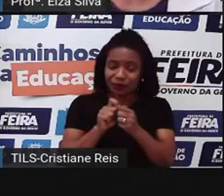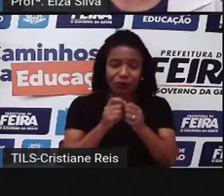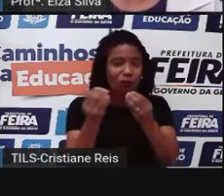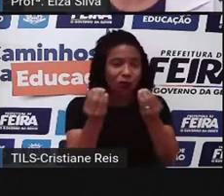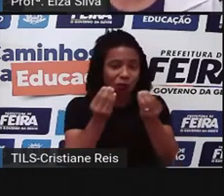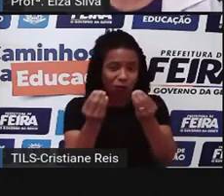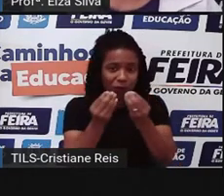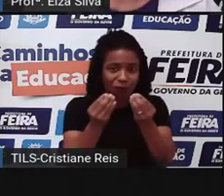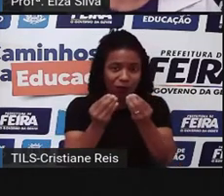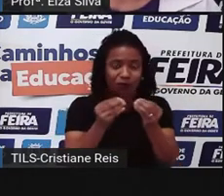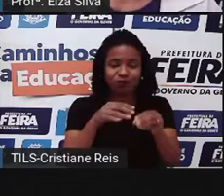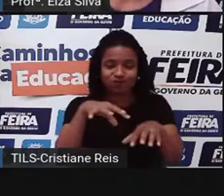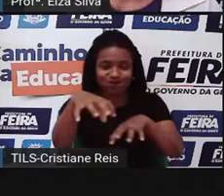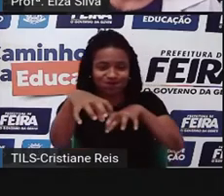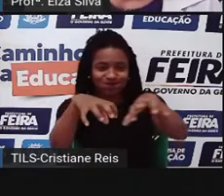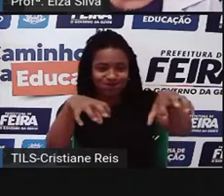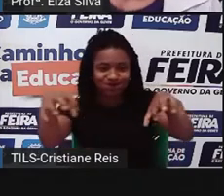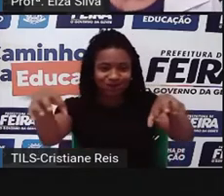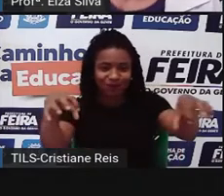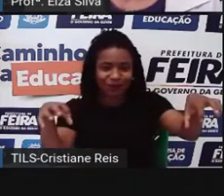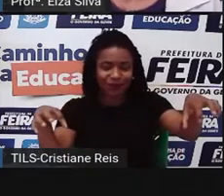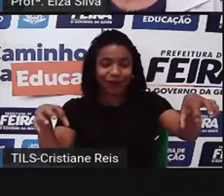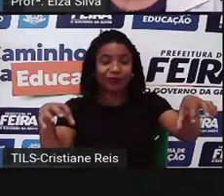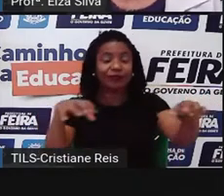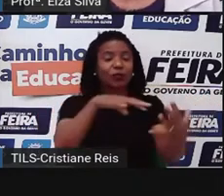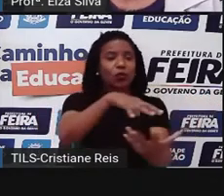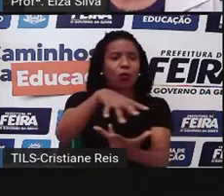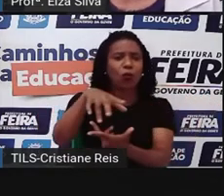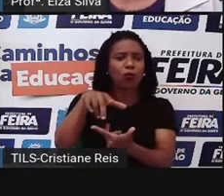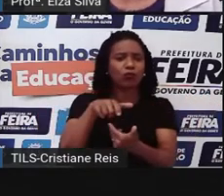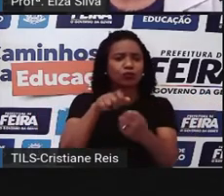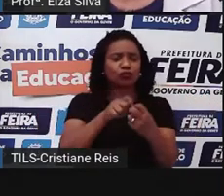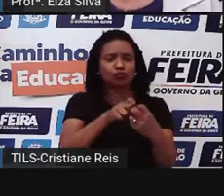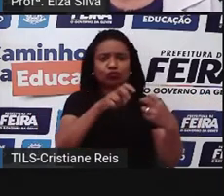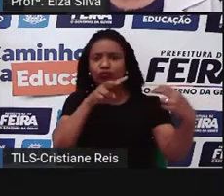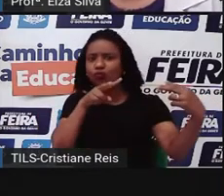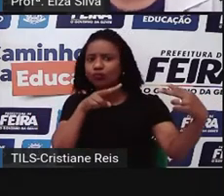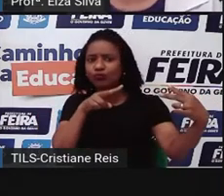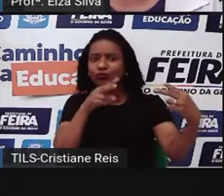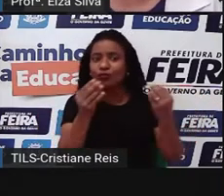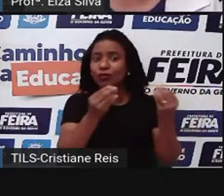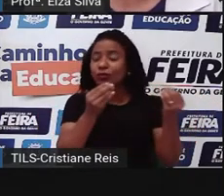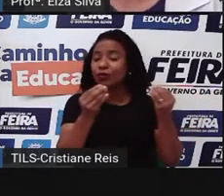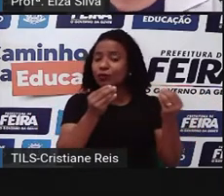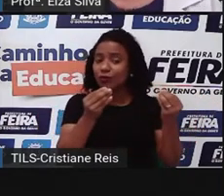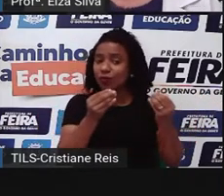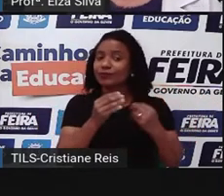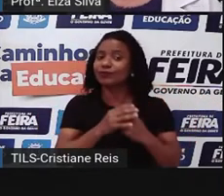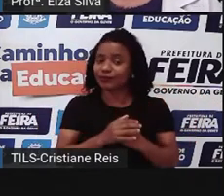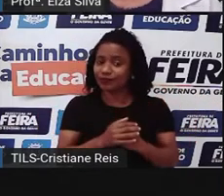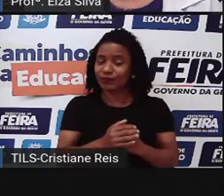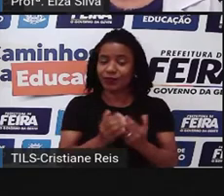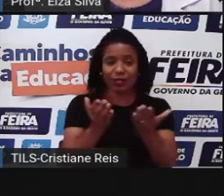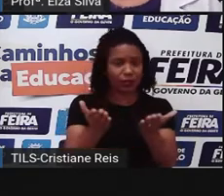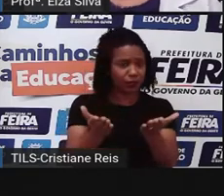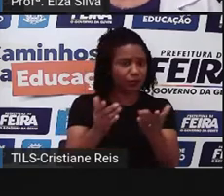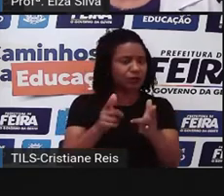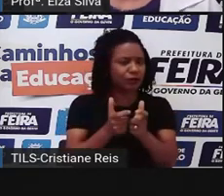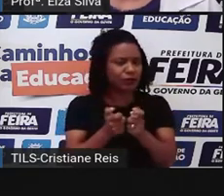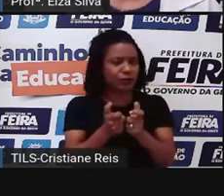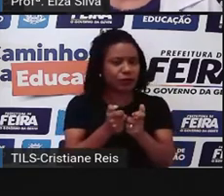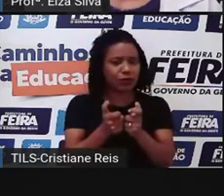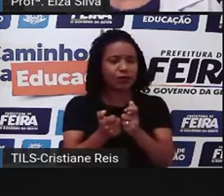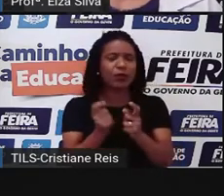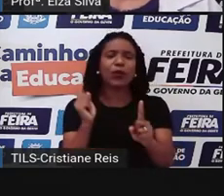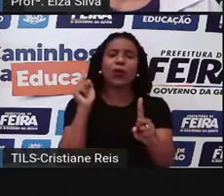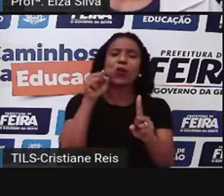confiante do mundo online. Porque justamente o objetivo dessa ferramenta, desse game, é